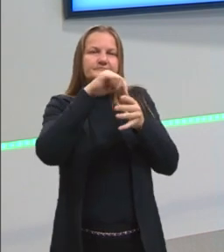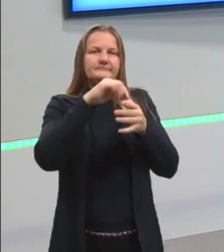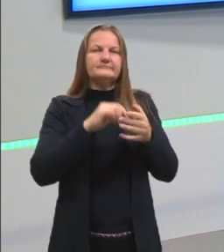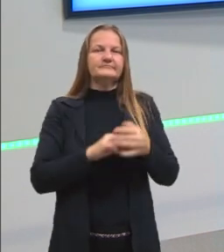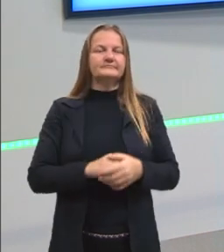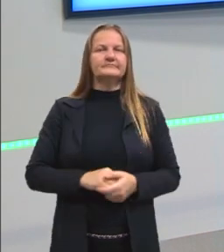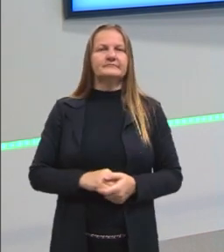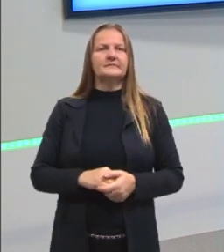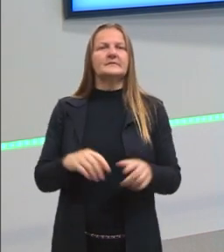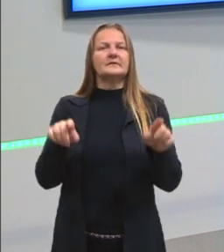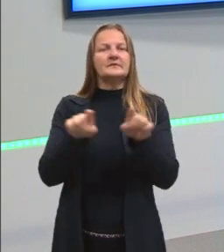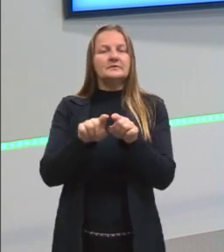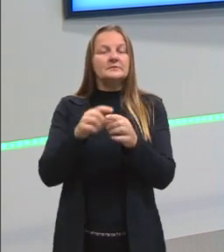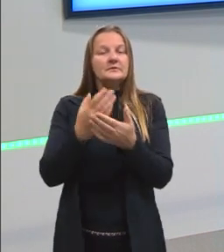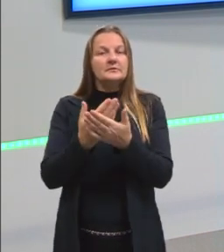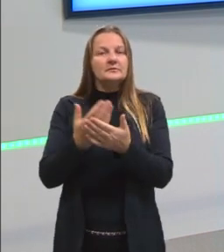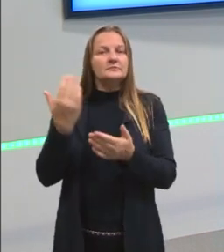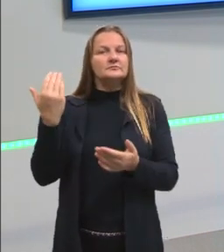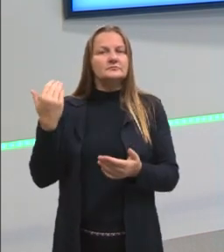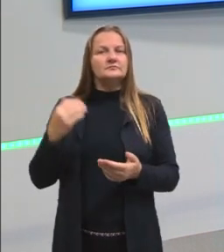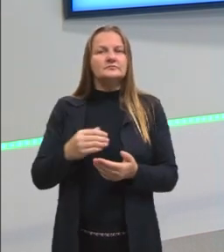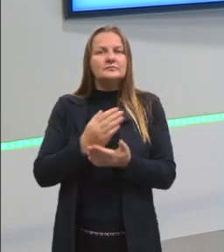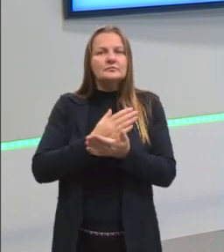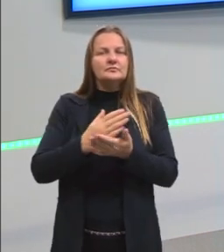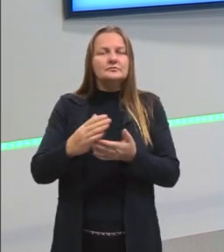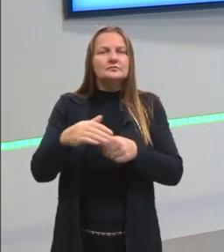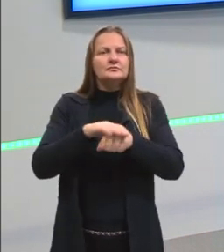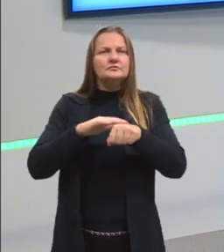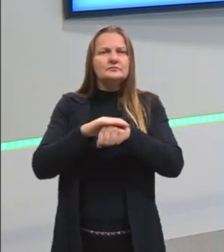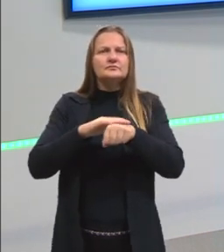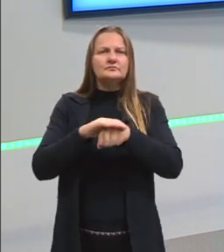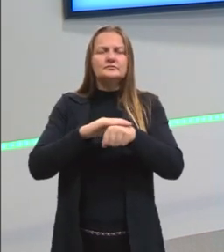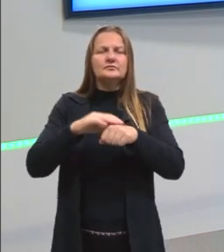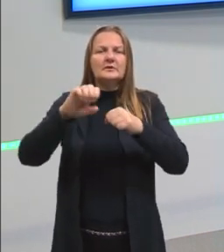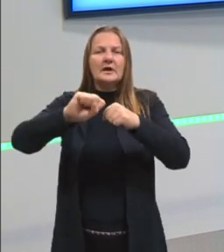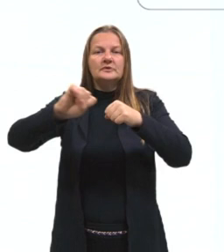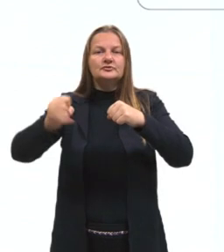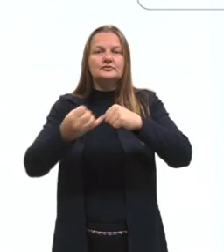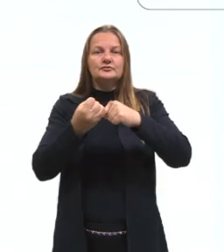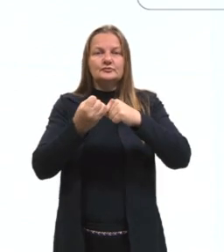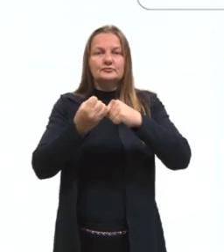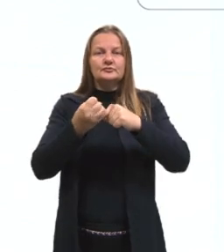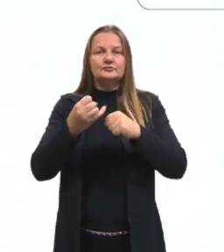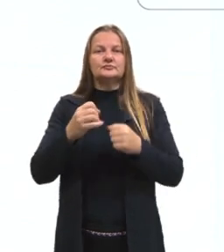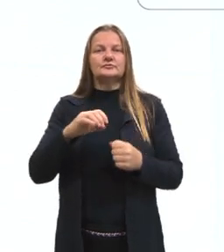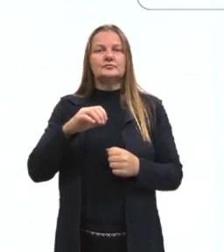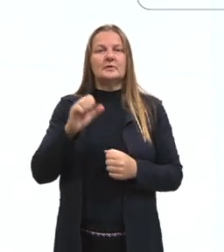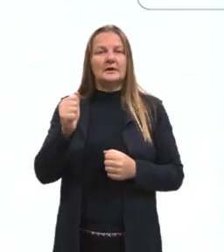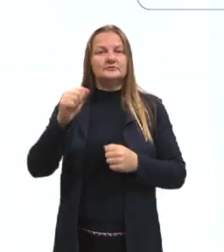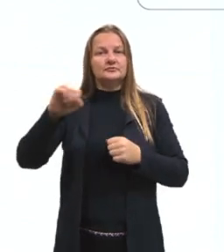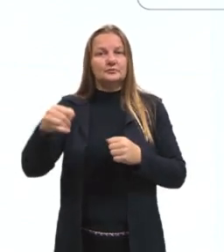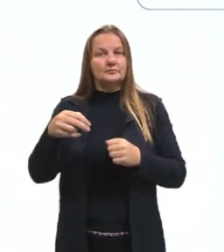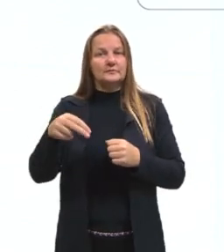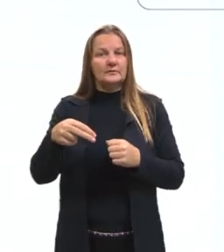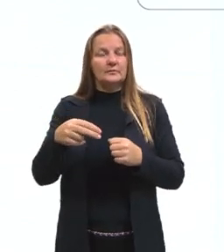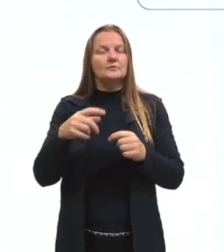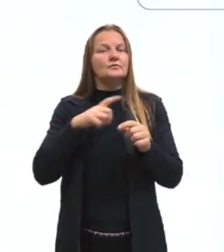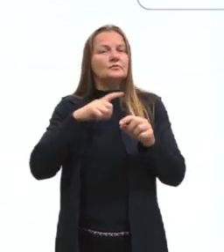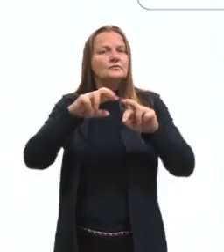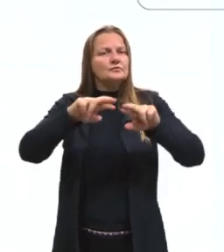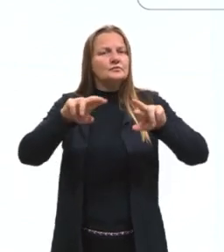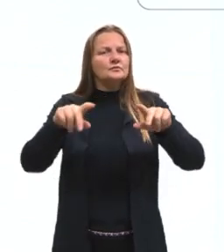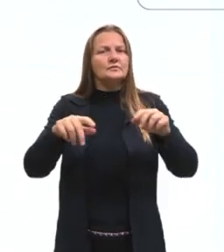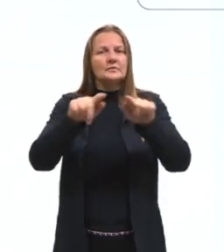A gente também, na aula anterior, a gente começou a falar sobre os nossos adjuntos adnominais, que são a nossa primeira